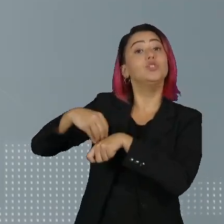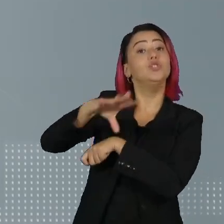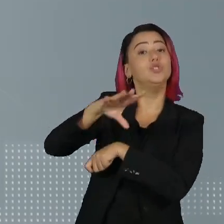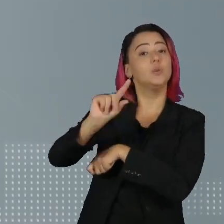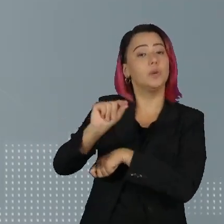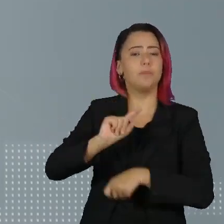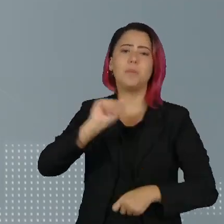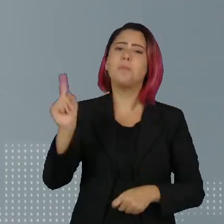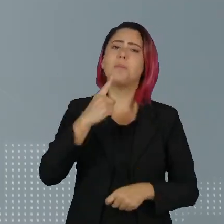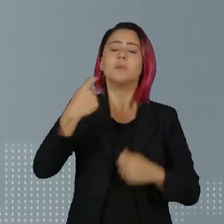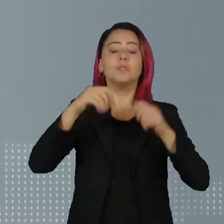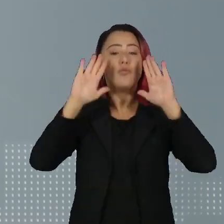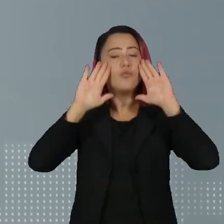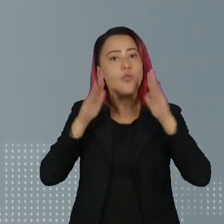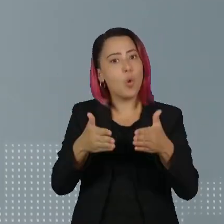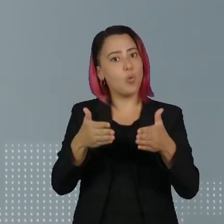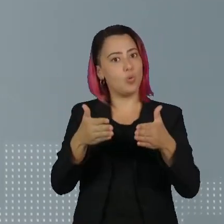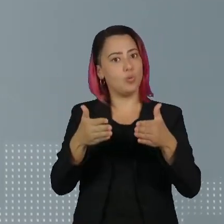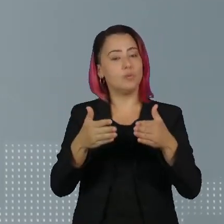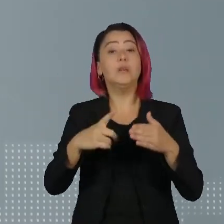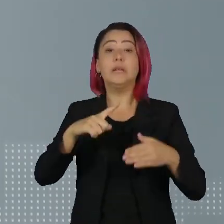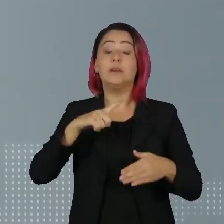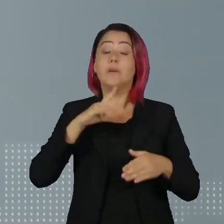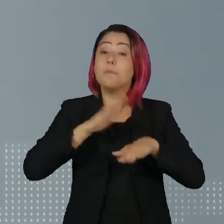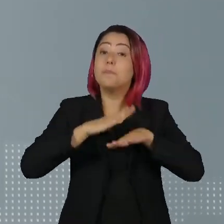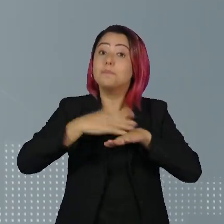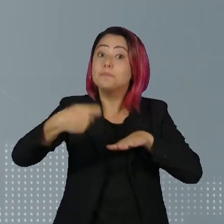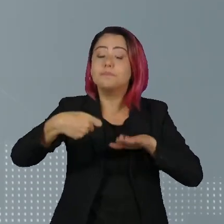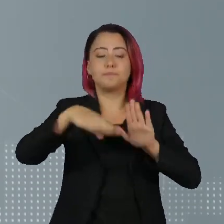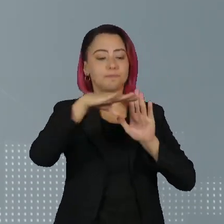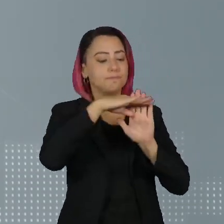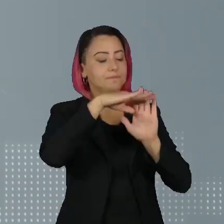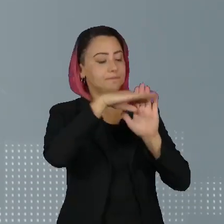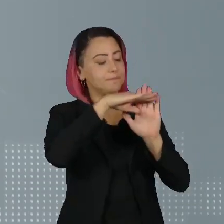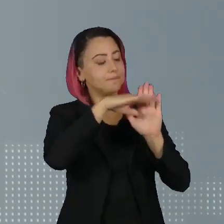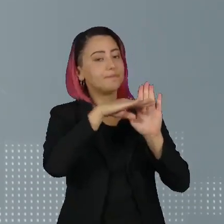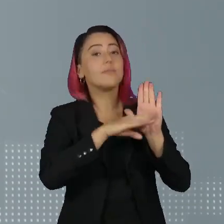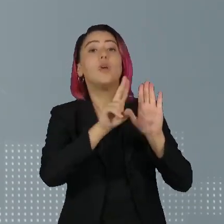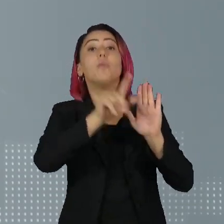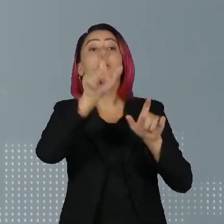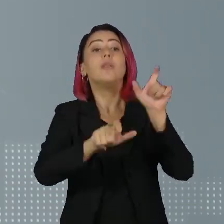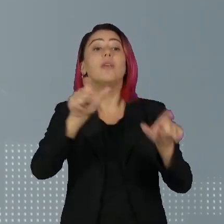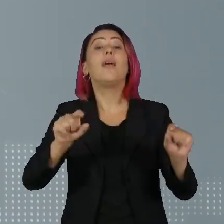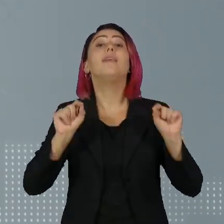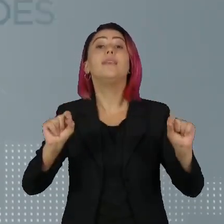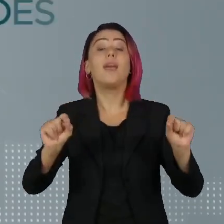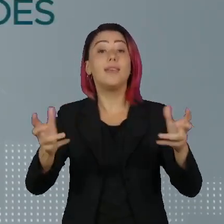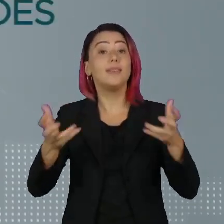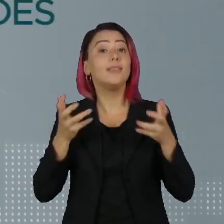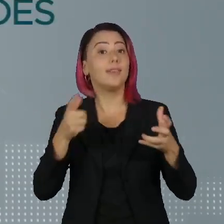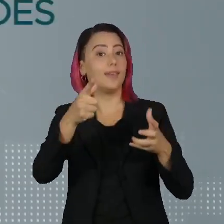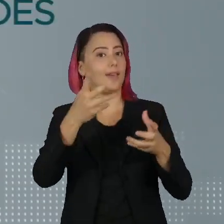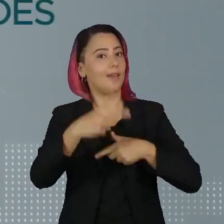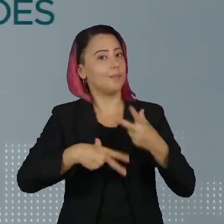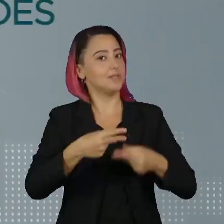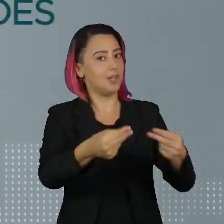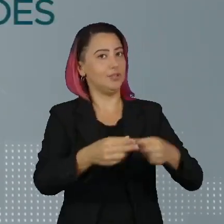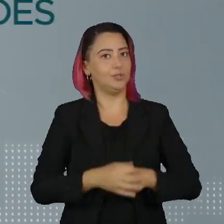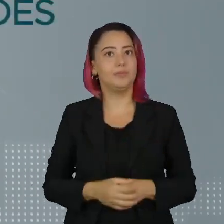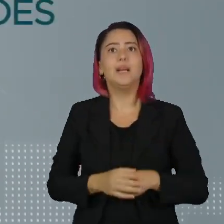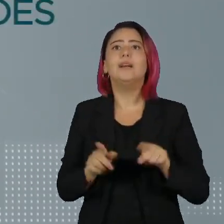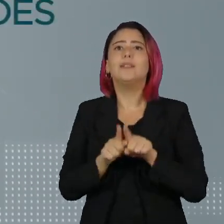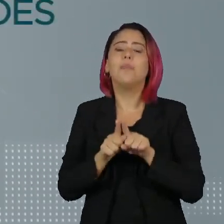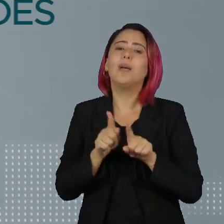seja focado. Faça uma lista de pessoas específicas que deseja presentear, calcule bem os gastos e tente fugir das